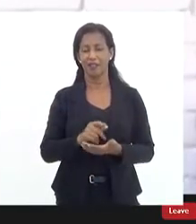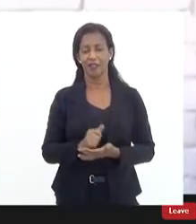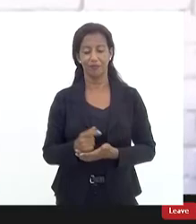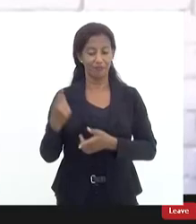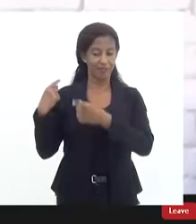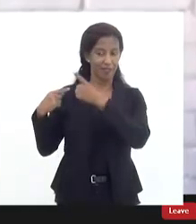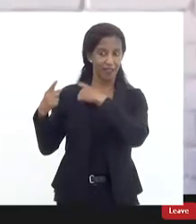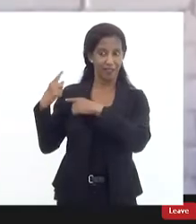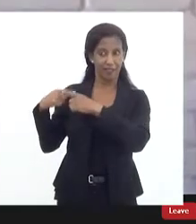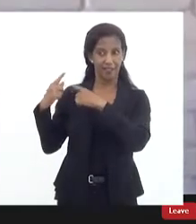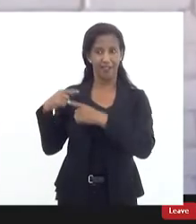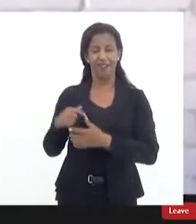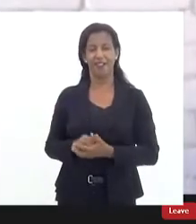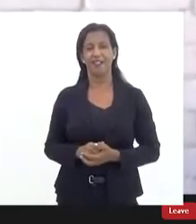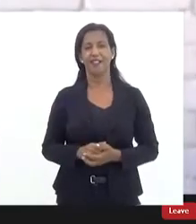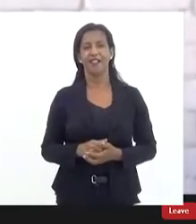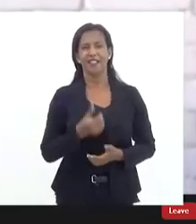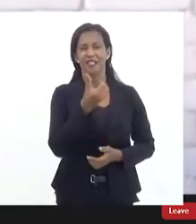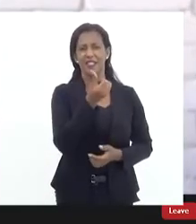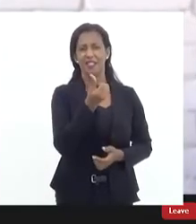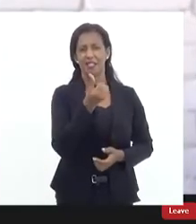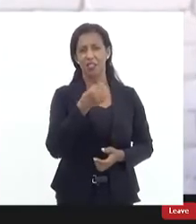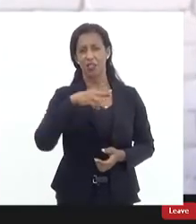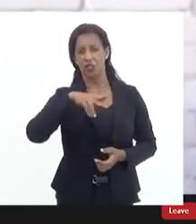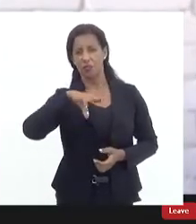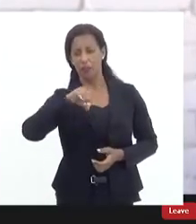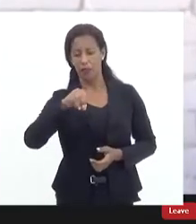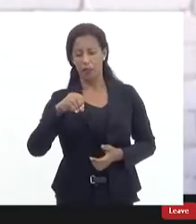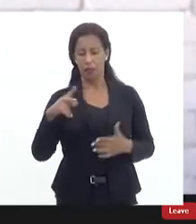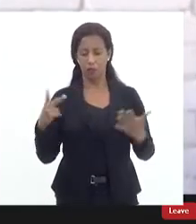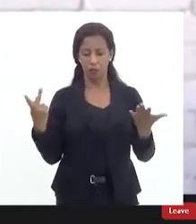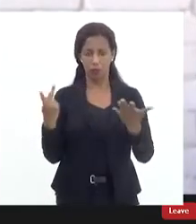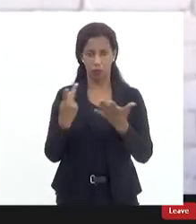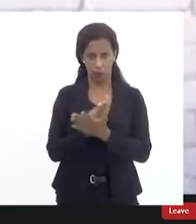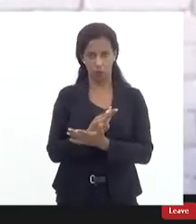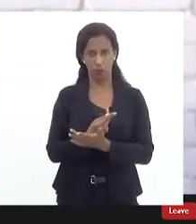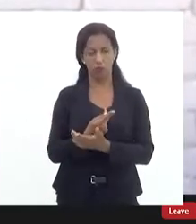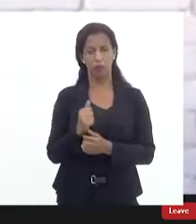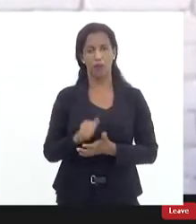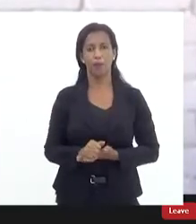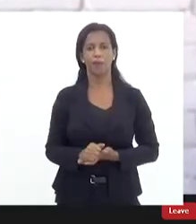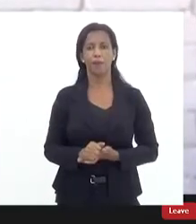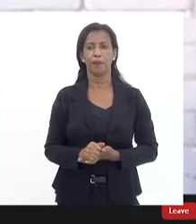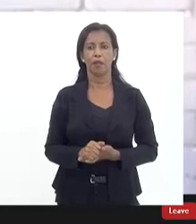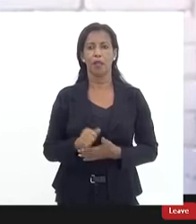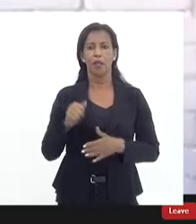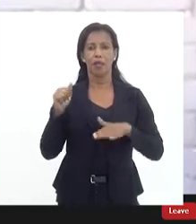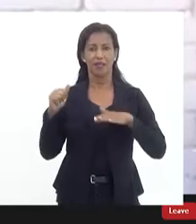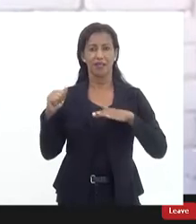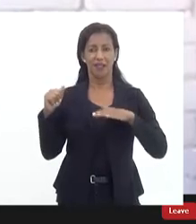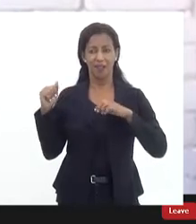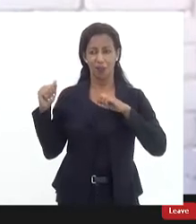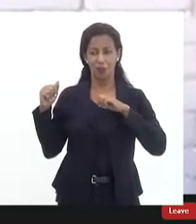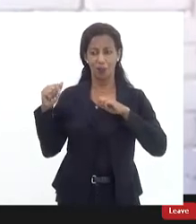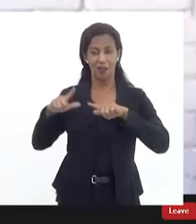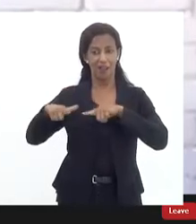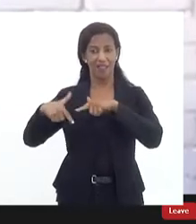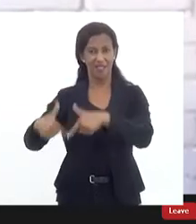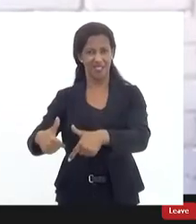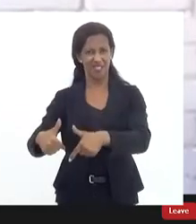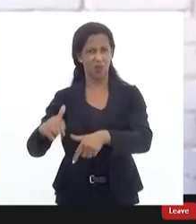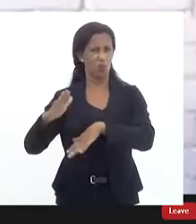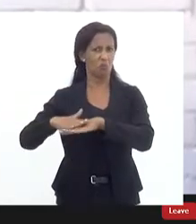início a partir do 6 de maio quando aconteceu essa operação que se colocou como a operação mais